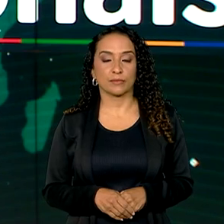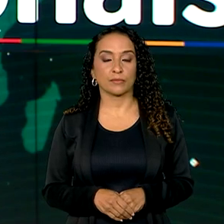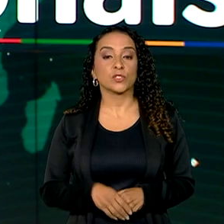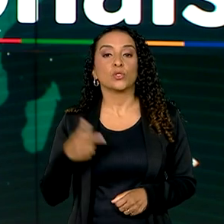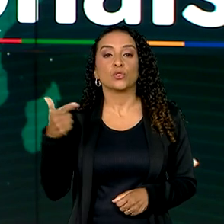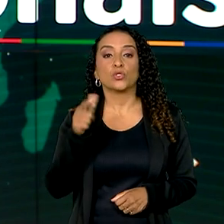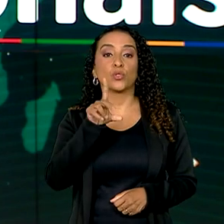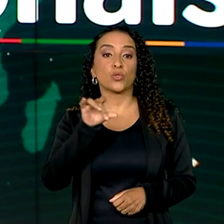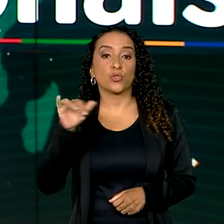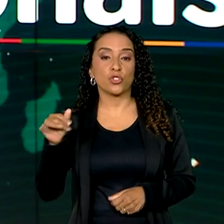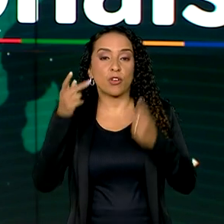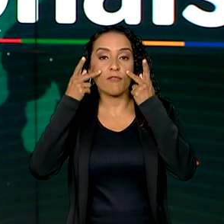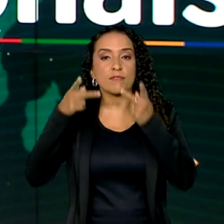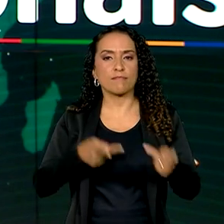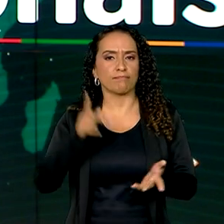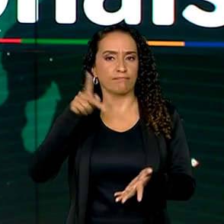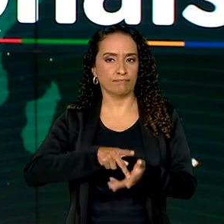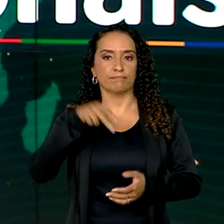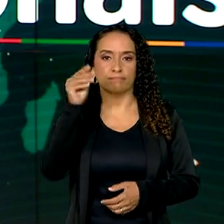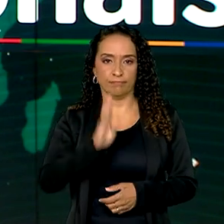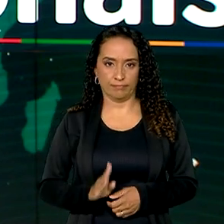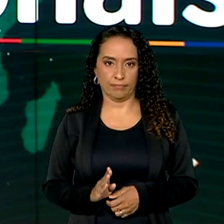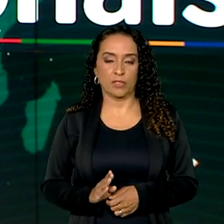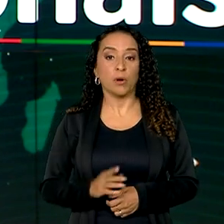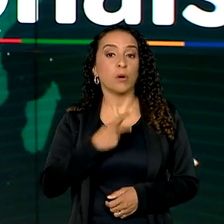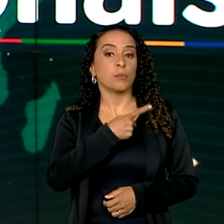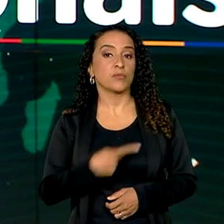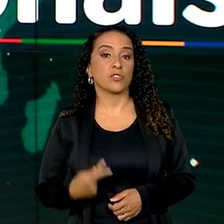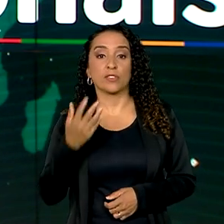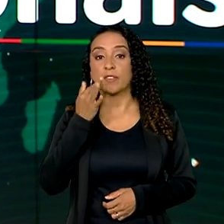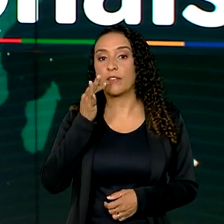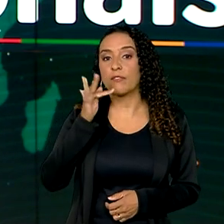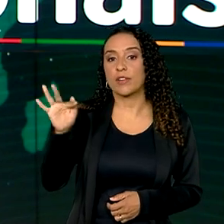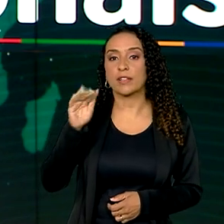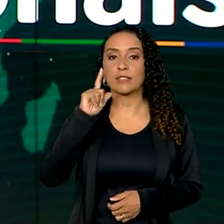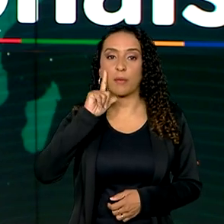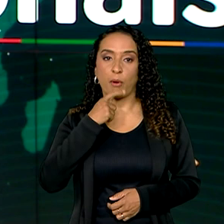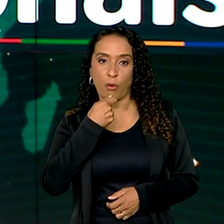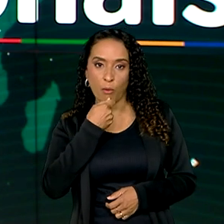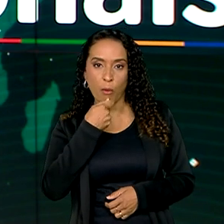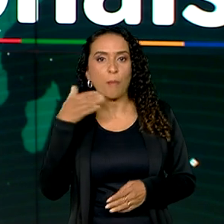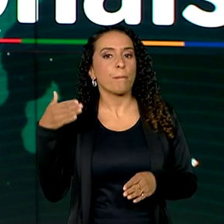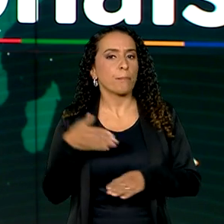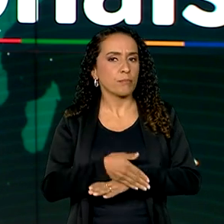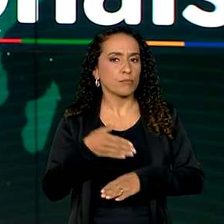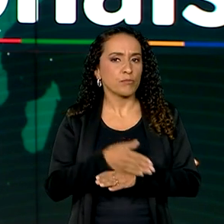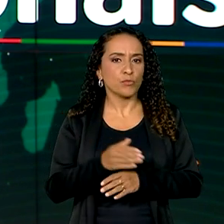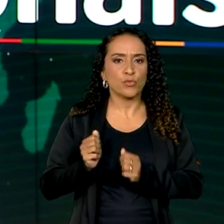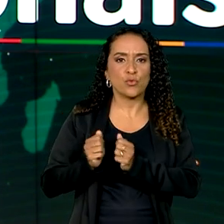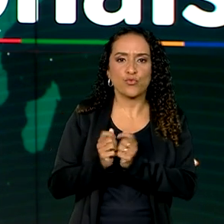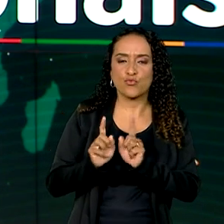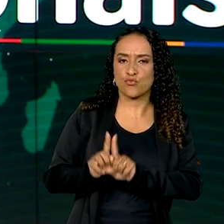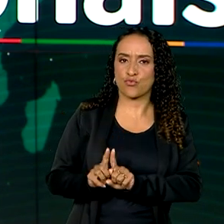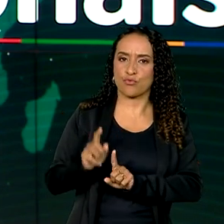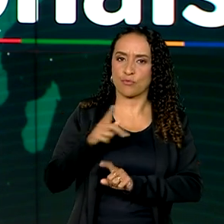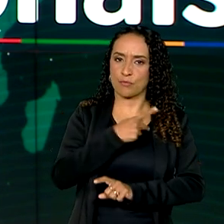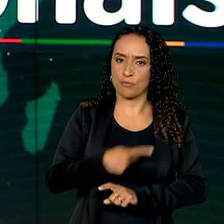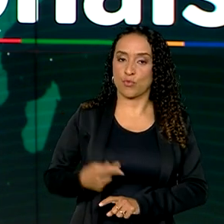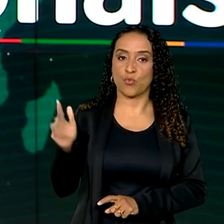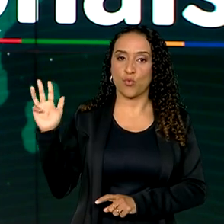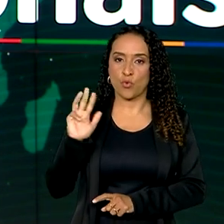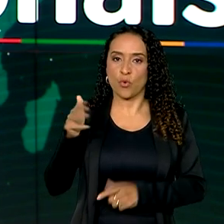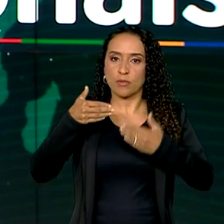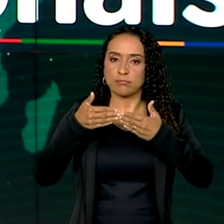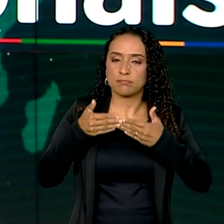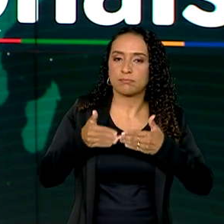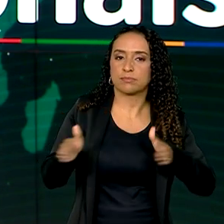No segundo dia de visita oficial ao Brasil, o presidente da França, Emmanuel Macron, participou ao lado do presidente Lula